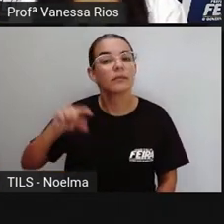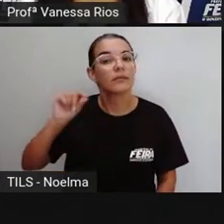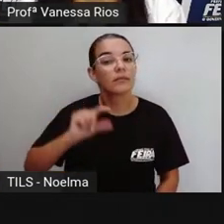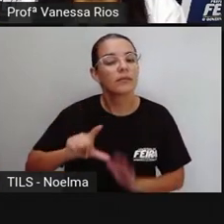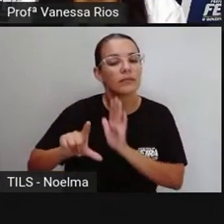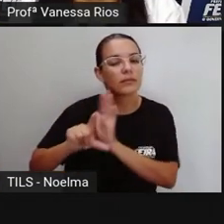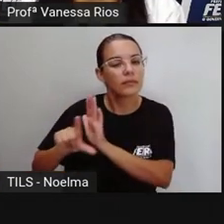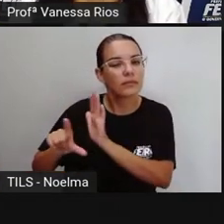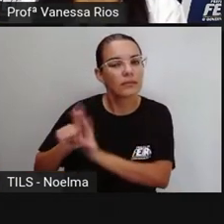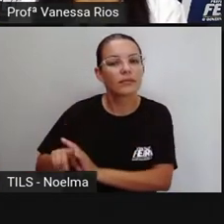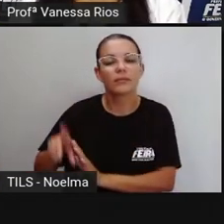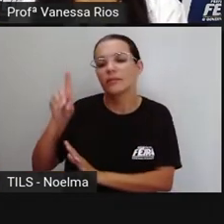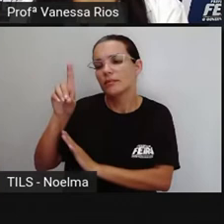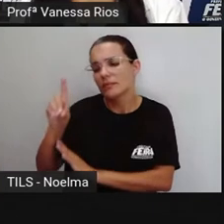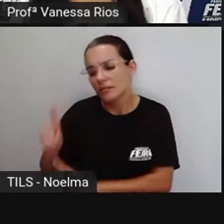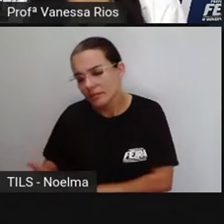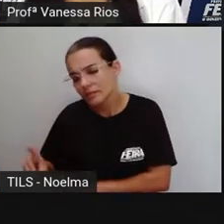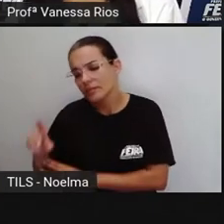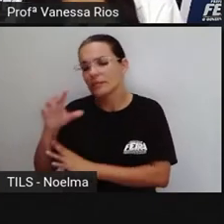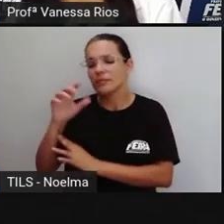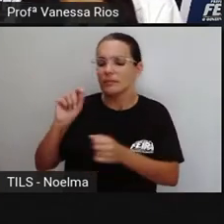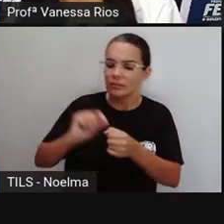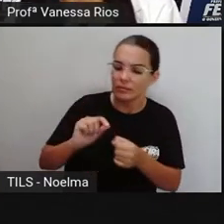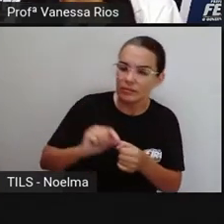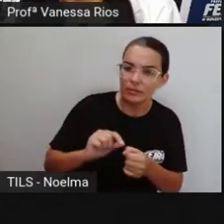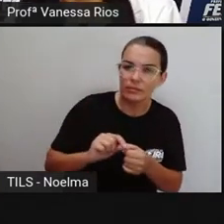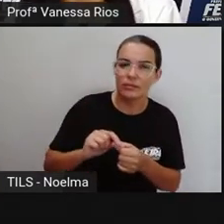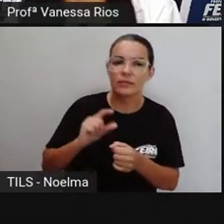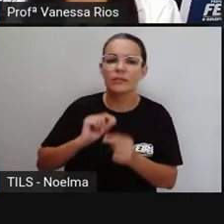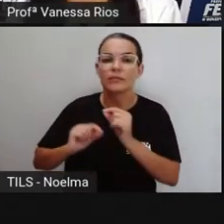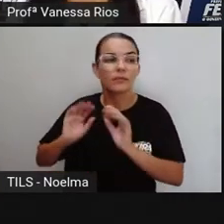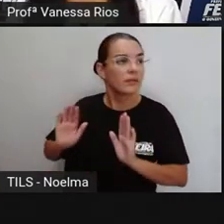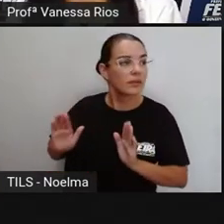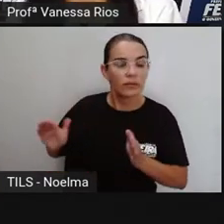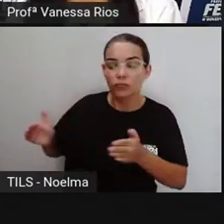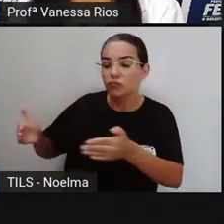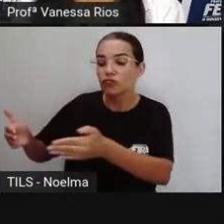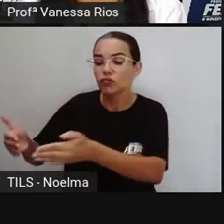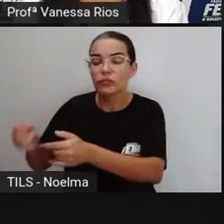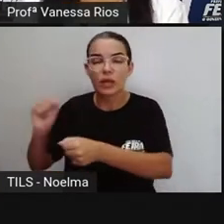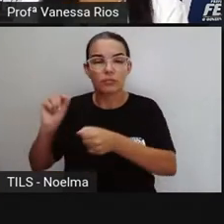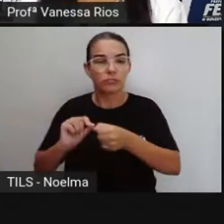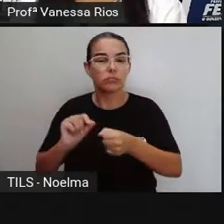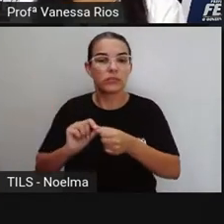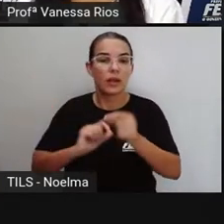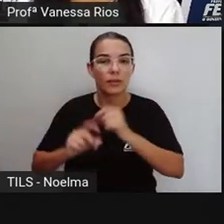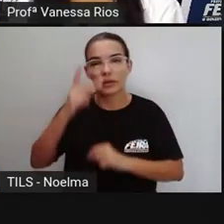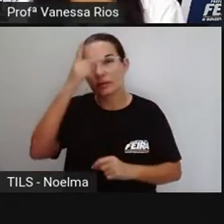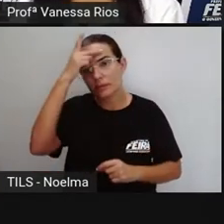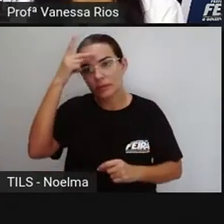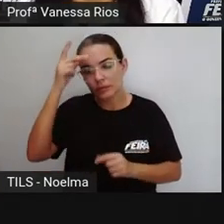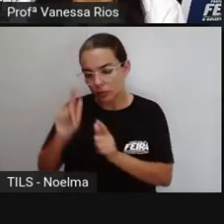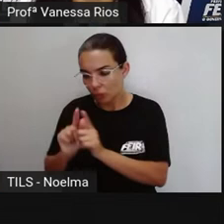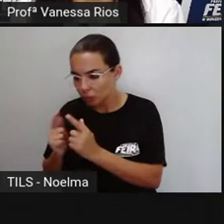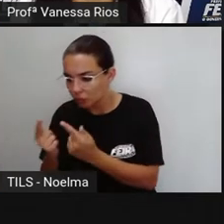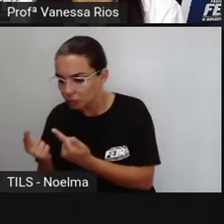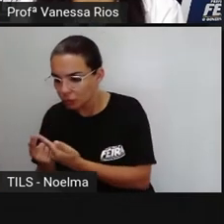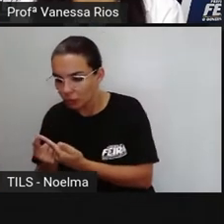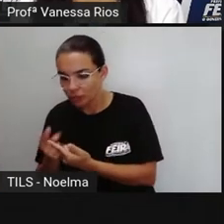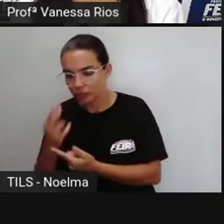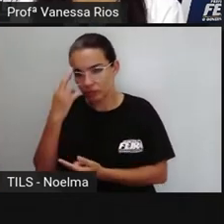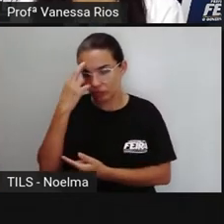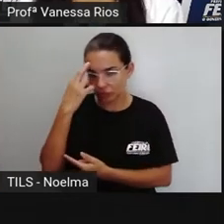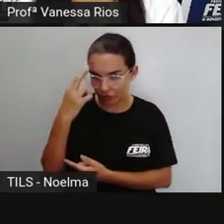leis, que vão direcionar a ação das pessoas que formam aquele grupo.